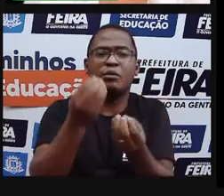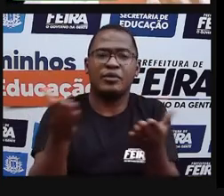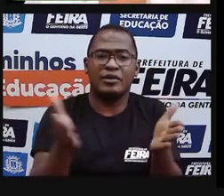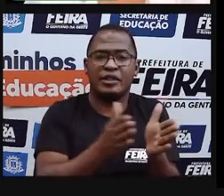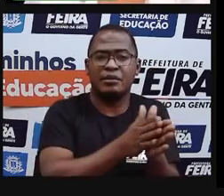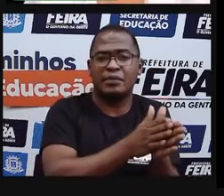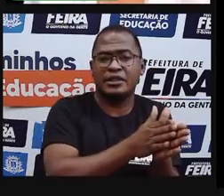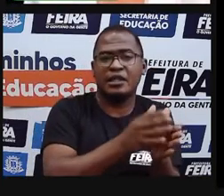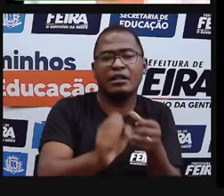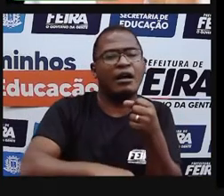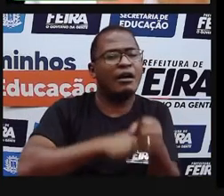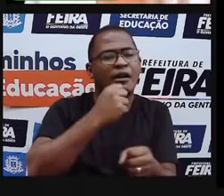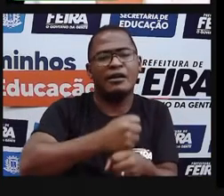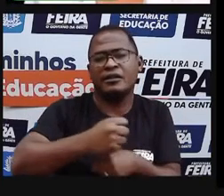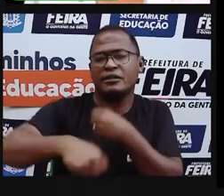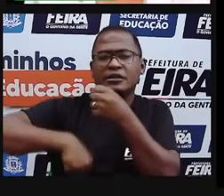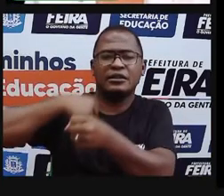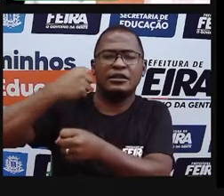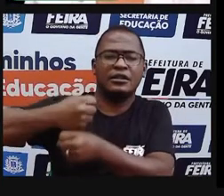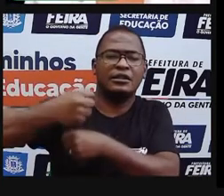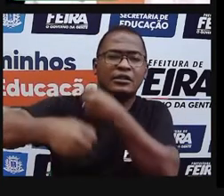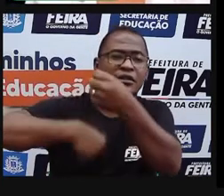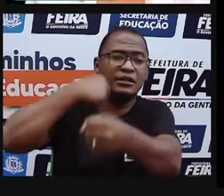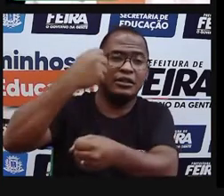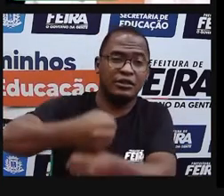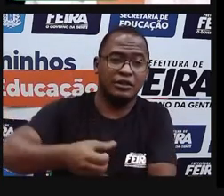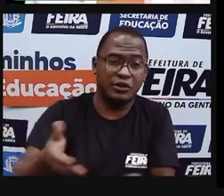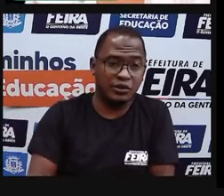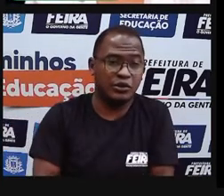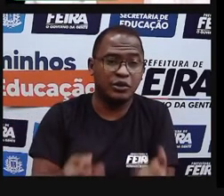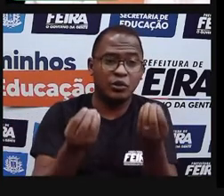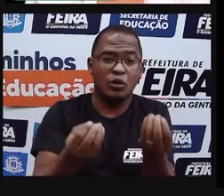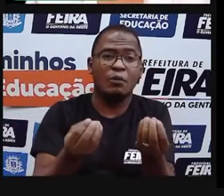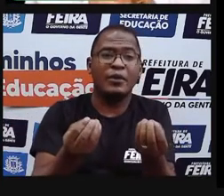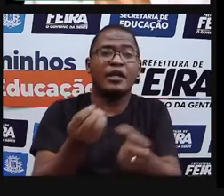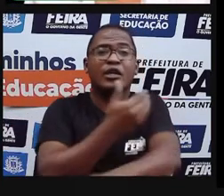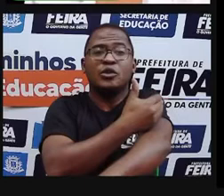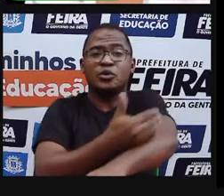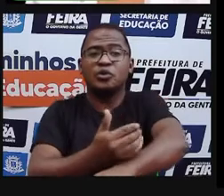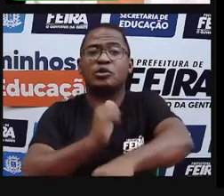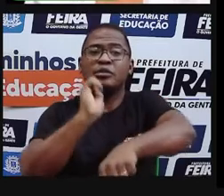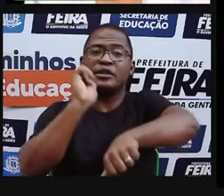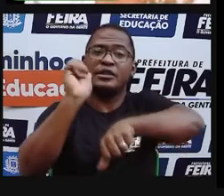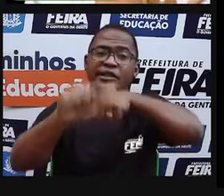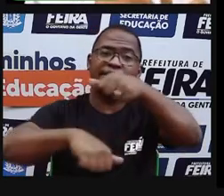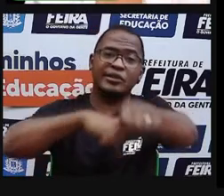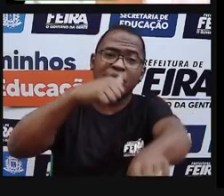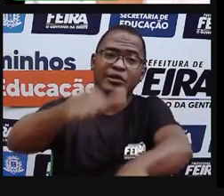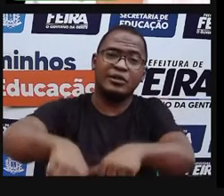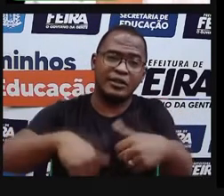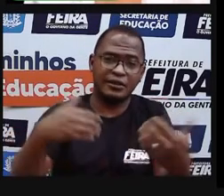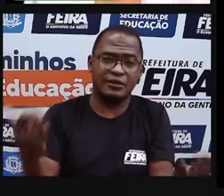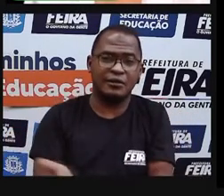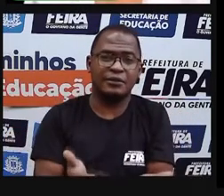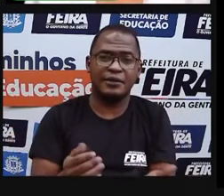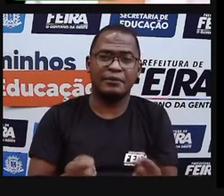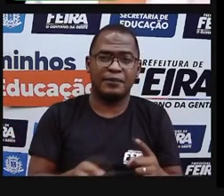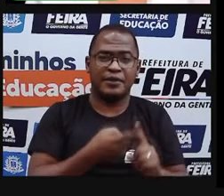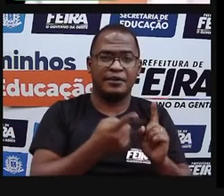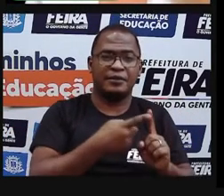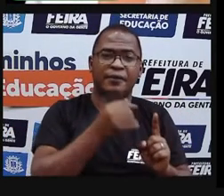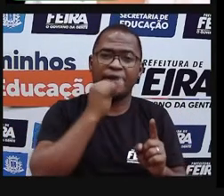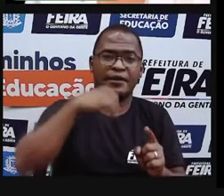nos nossos hábitos alimentares. Aí tem um pouco da história desses homens que